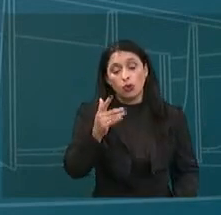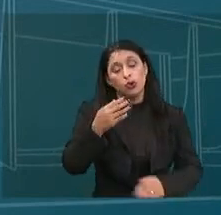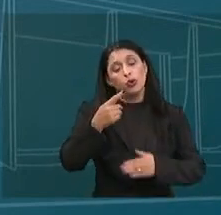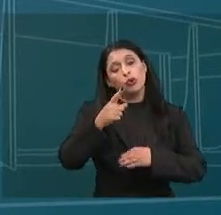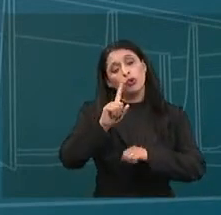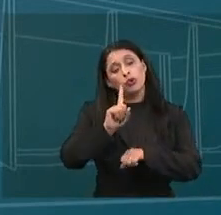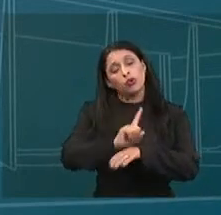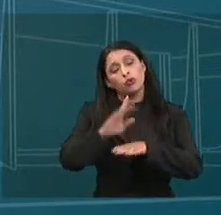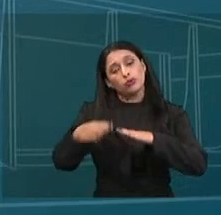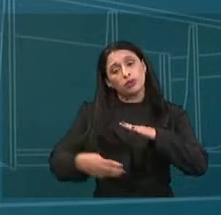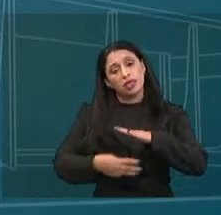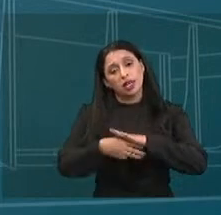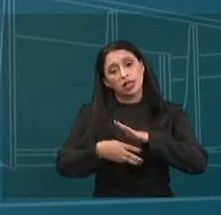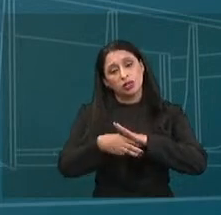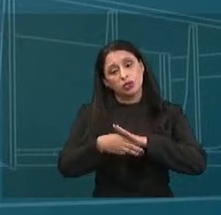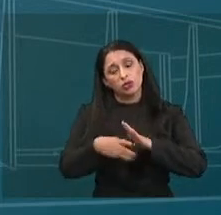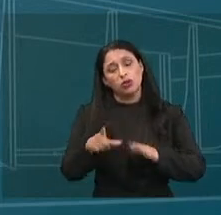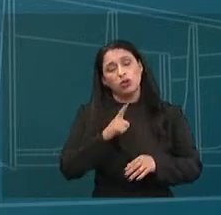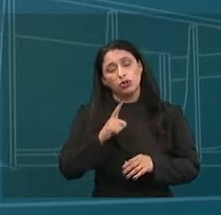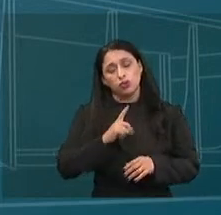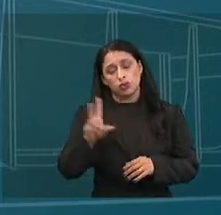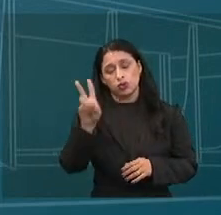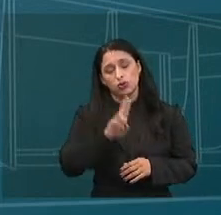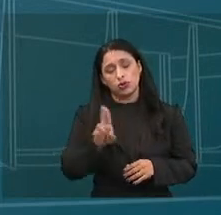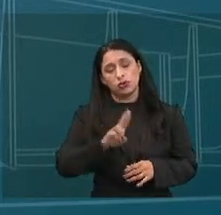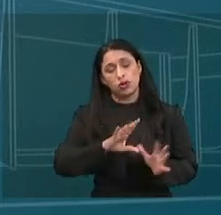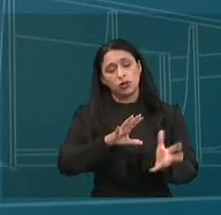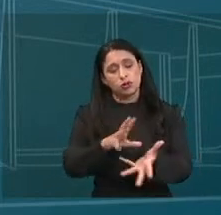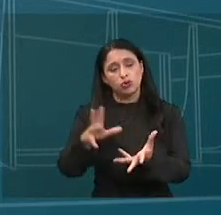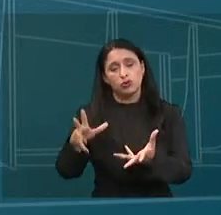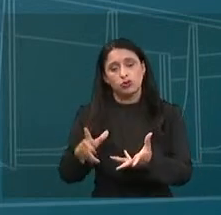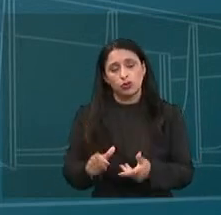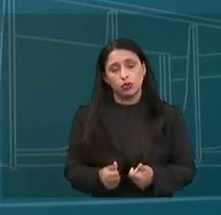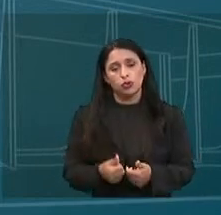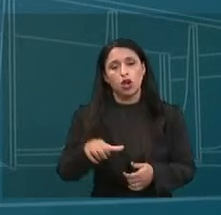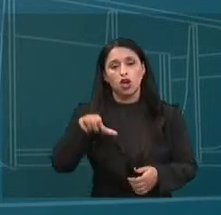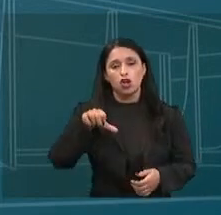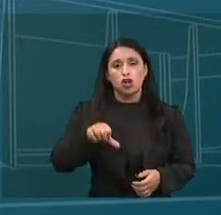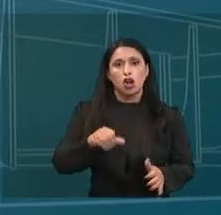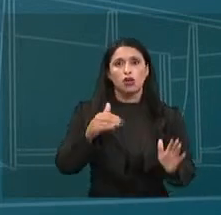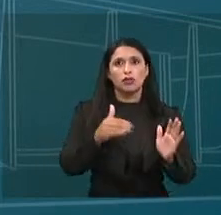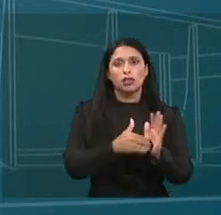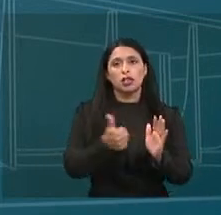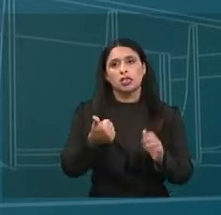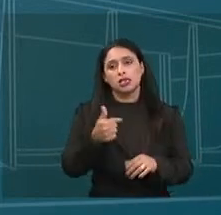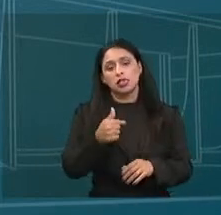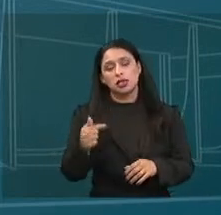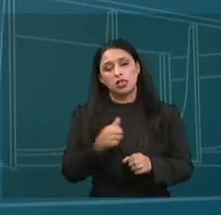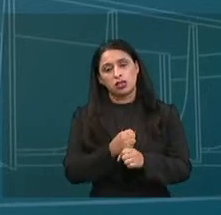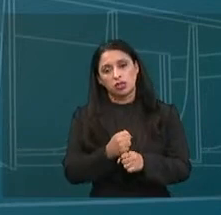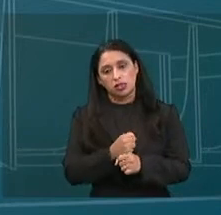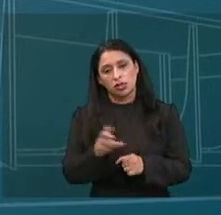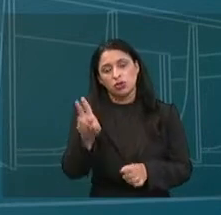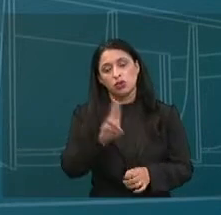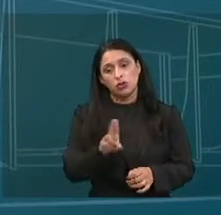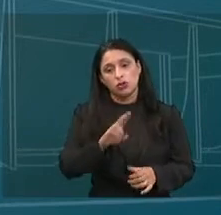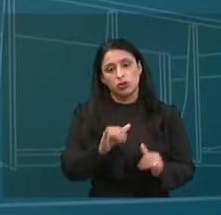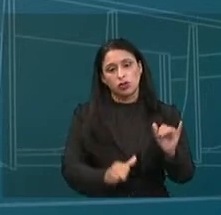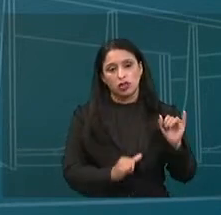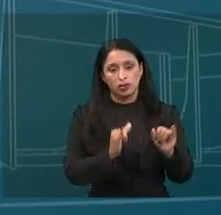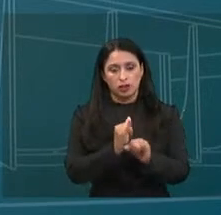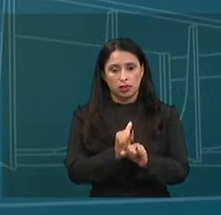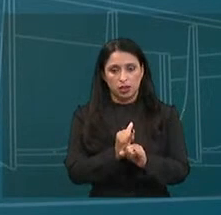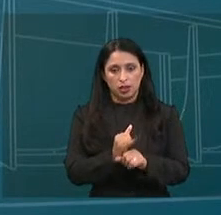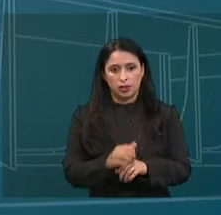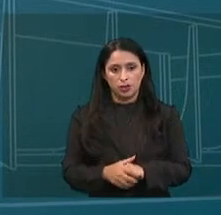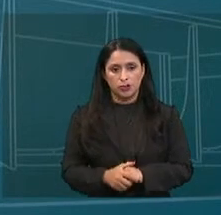No Brasil, 93% de crianças e adolescentes entre 9 e 17 anos usam a internet. Próxima lâmina, por